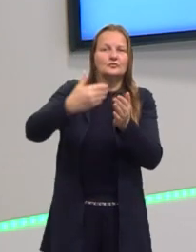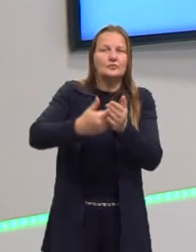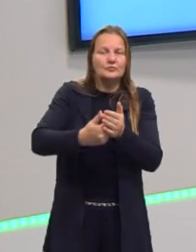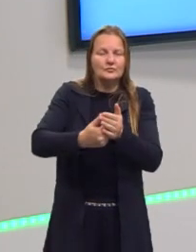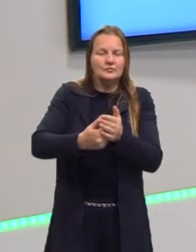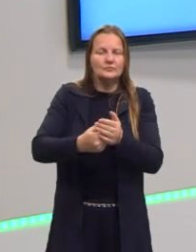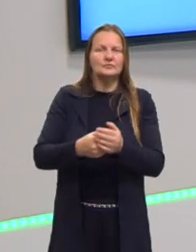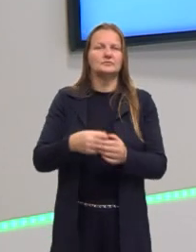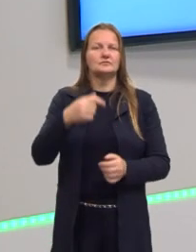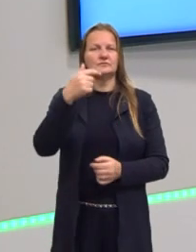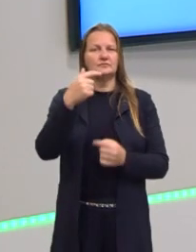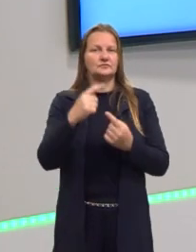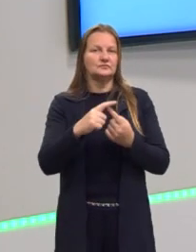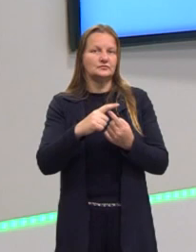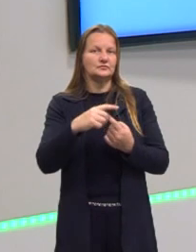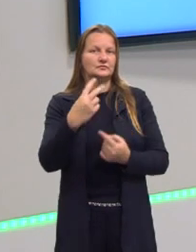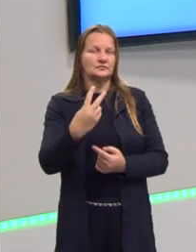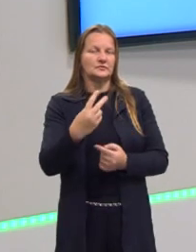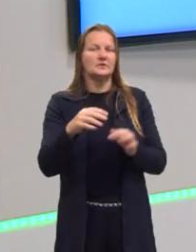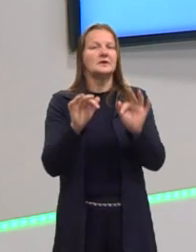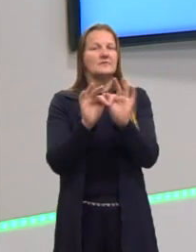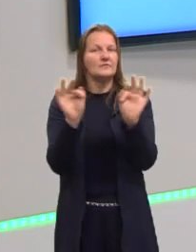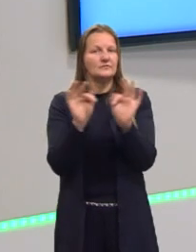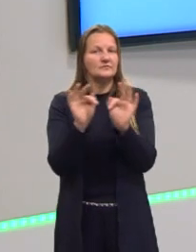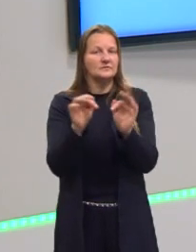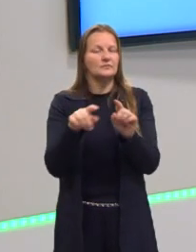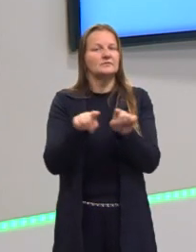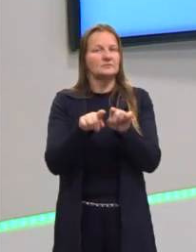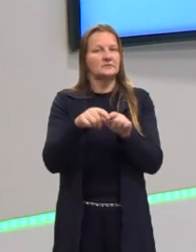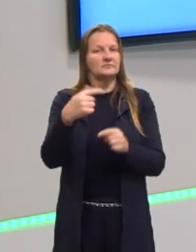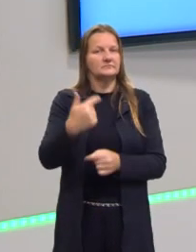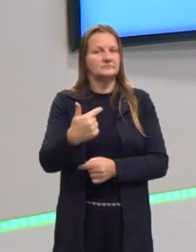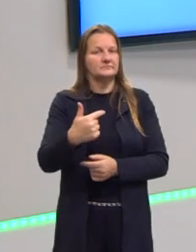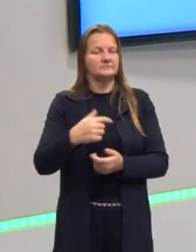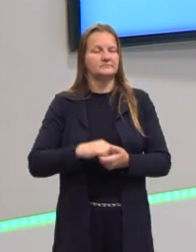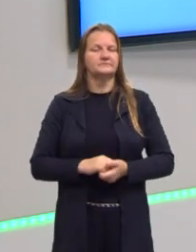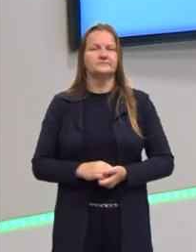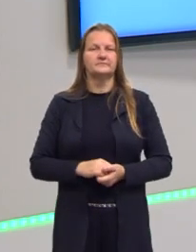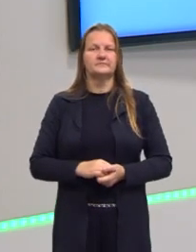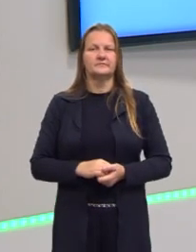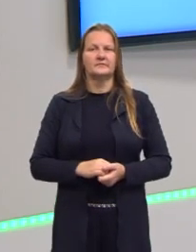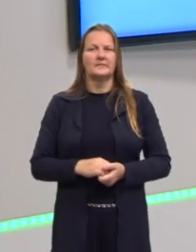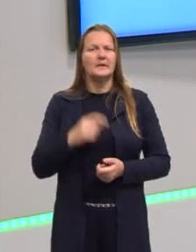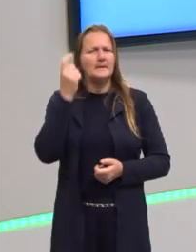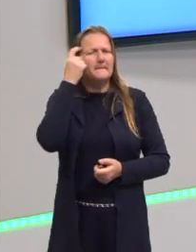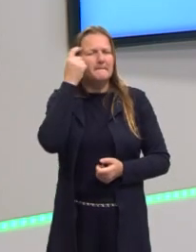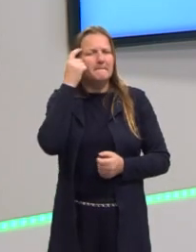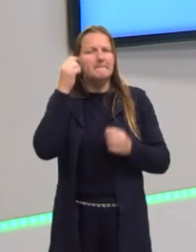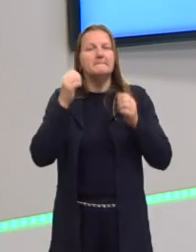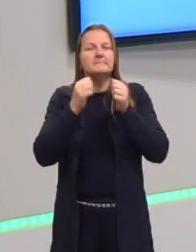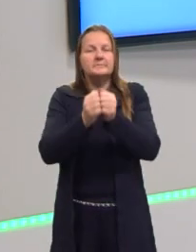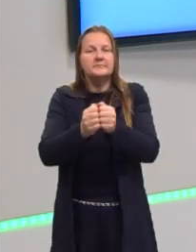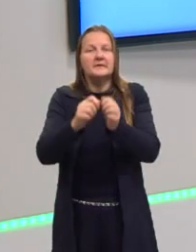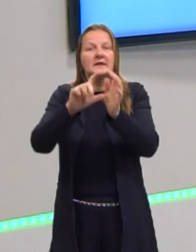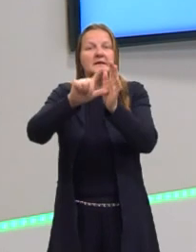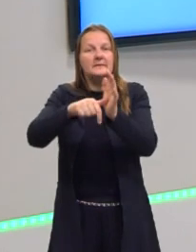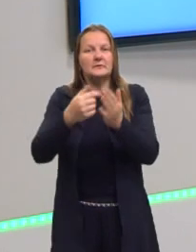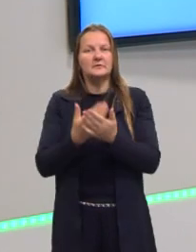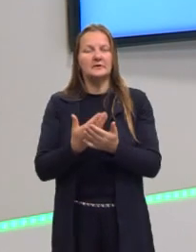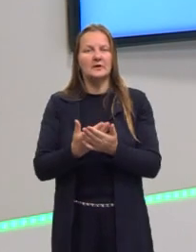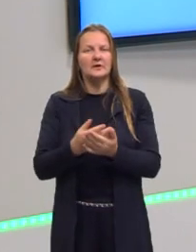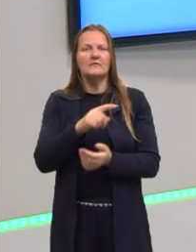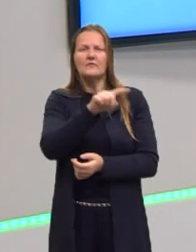de segundo grau e das funções de segundo grau. Então, acompanhem a resolução, mas depois da aula,